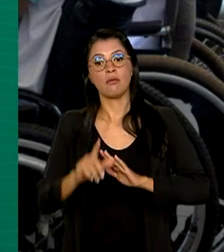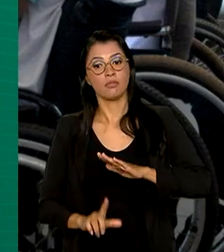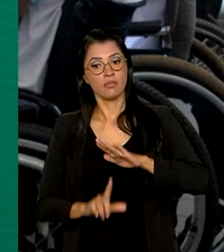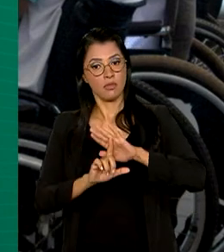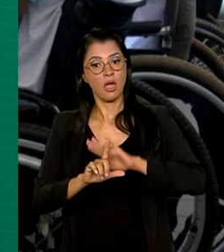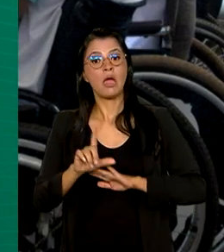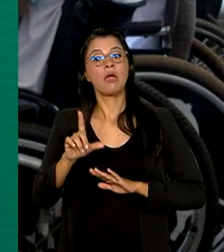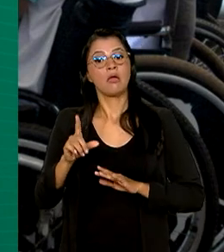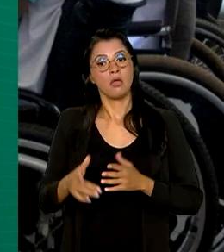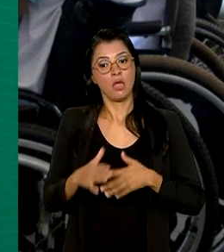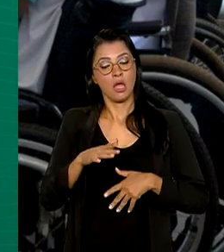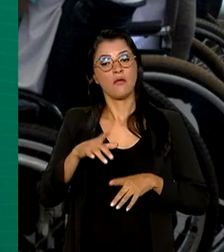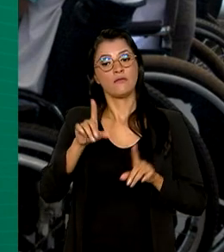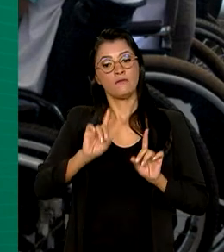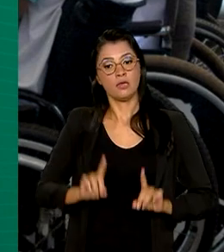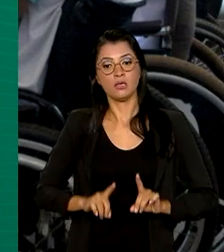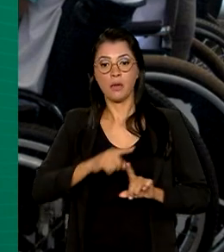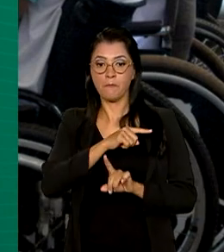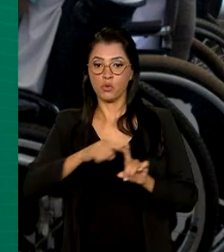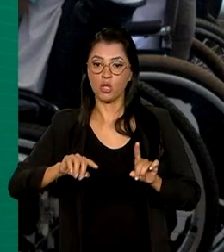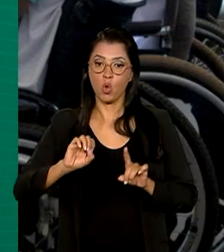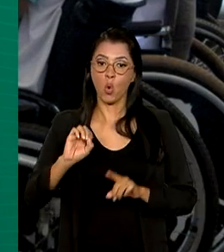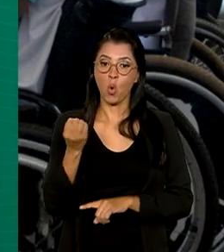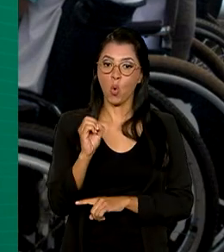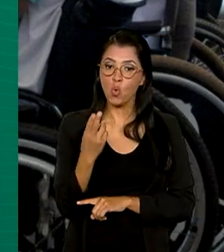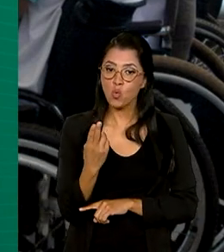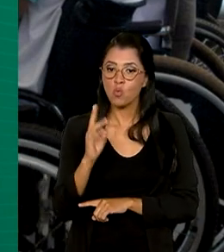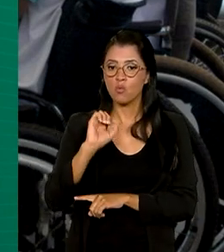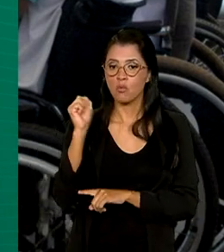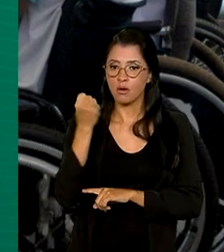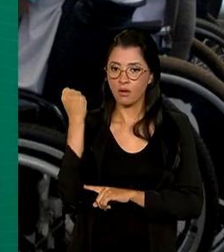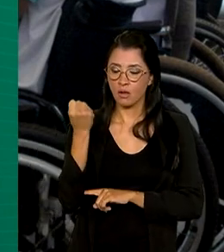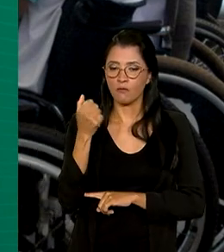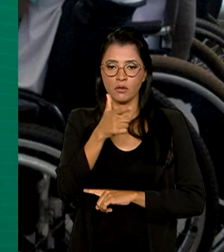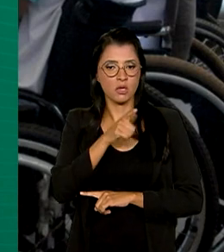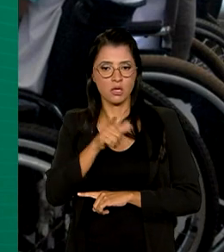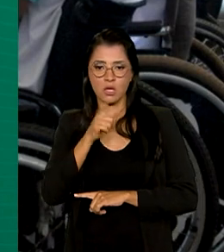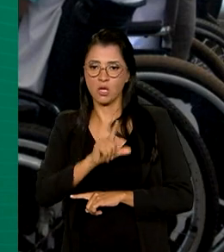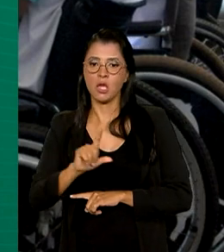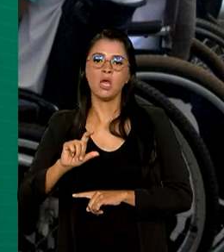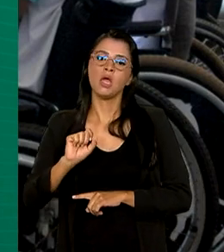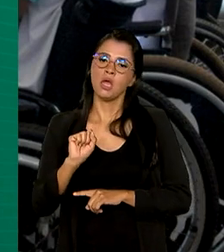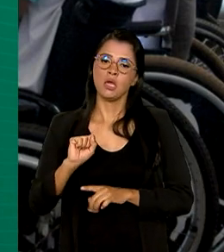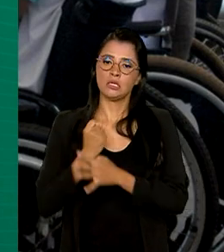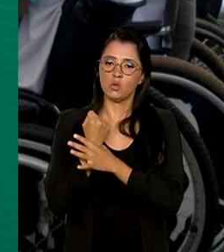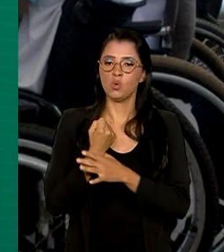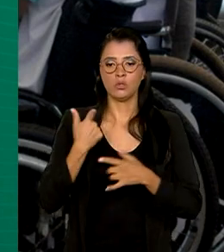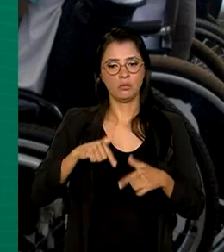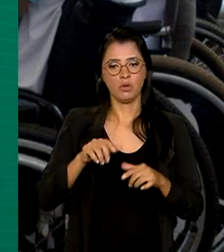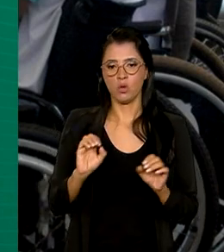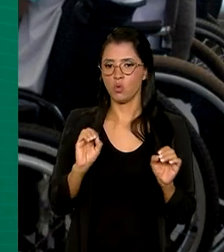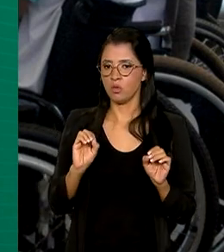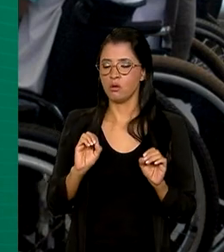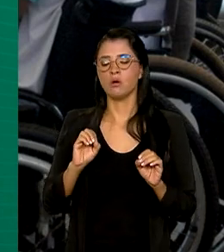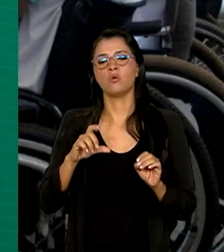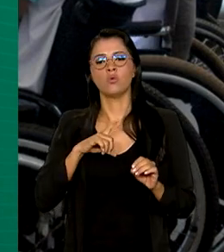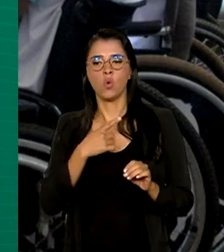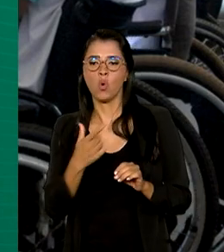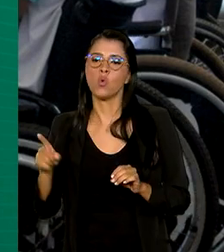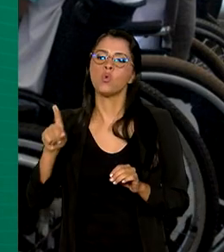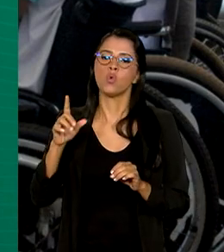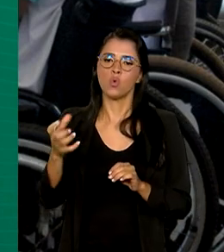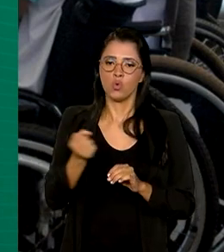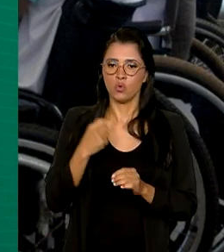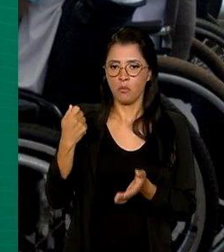deficiência moderado ou grave e não estar recebendo seguro-desemprego ou outro benefício